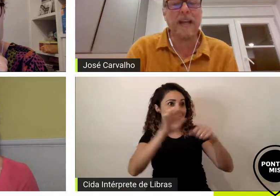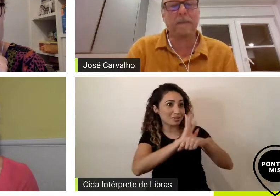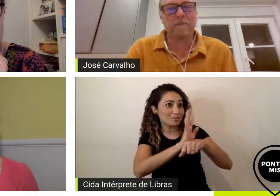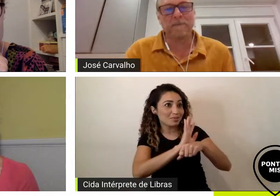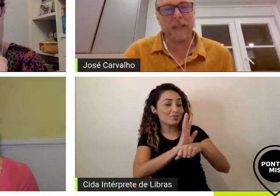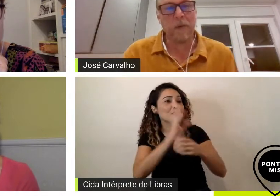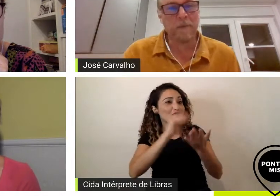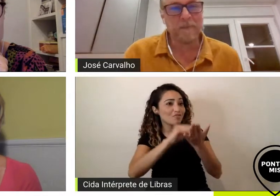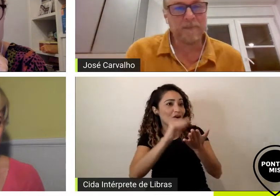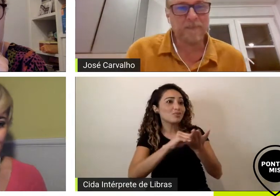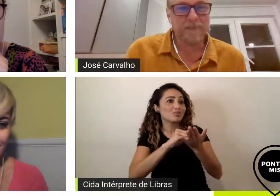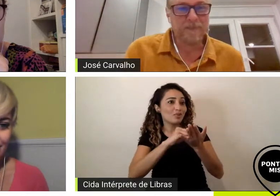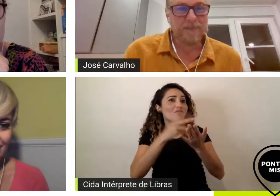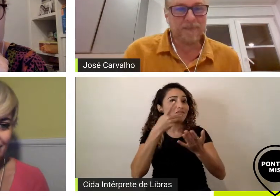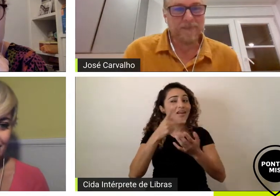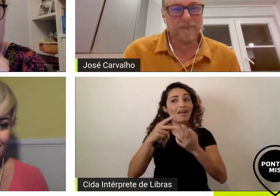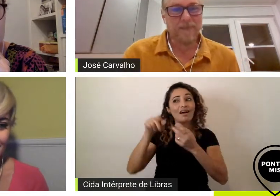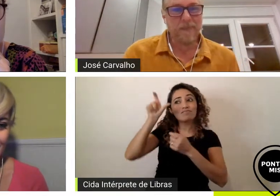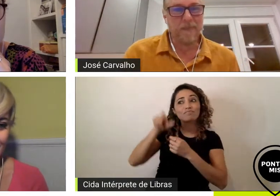ele pensar está bom?